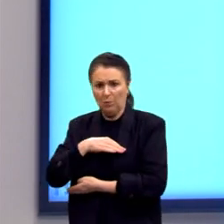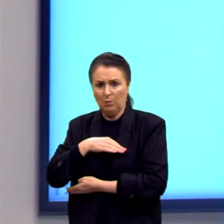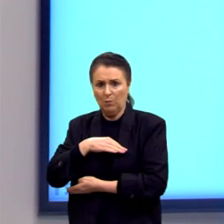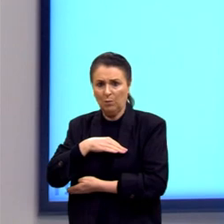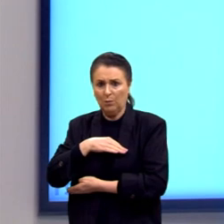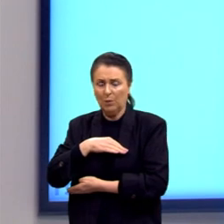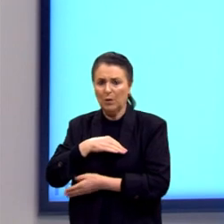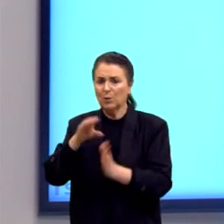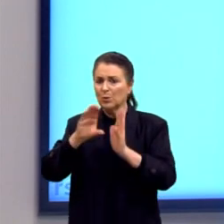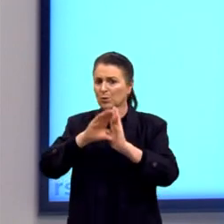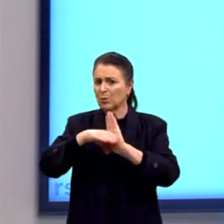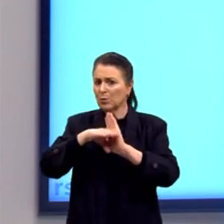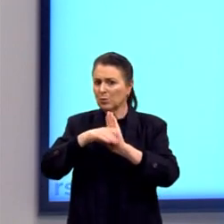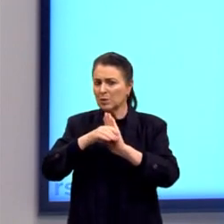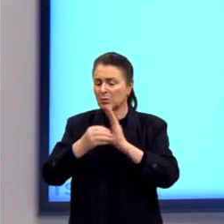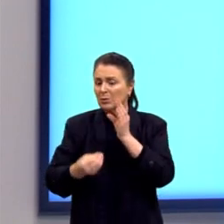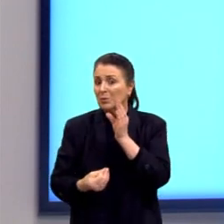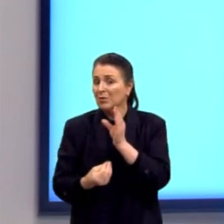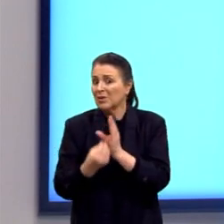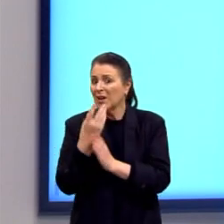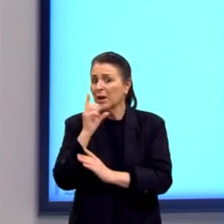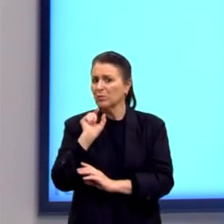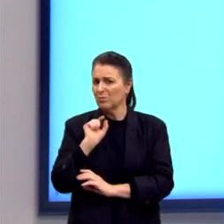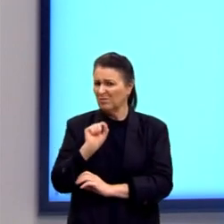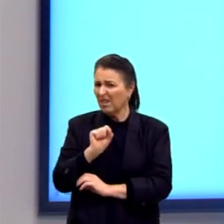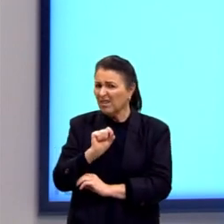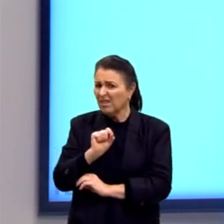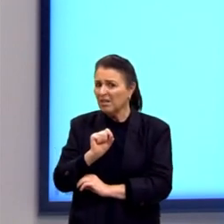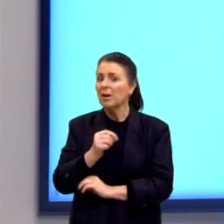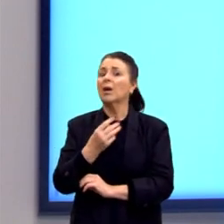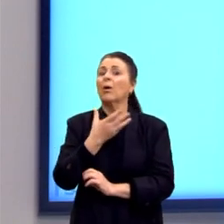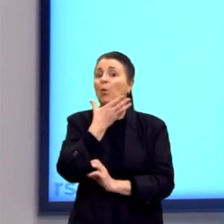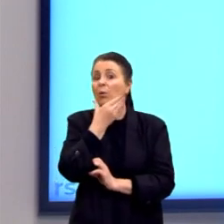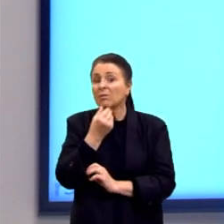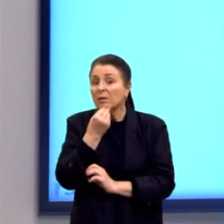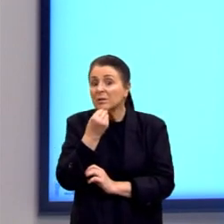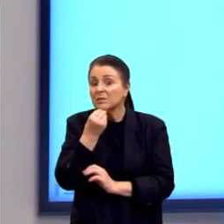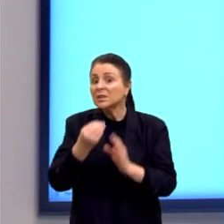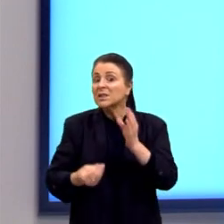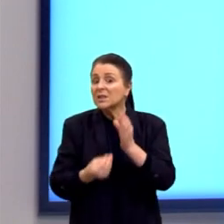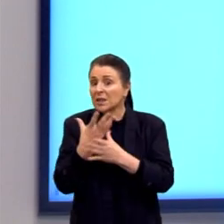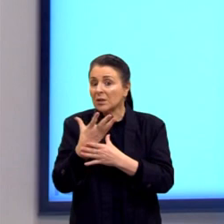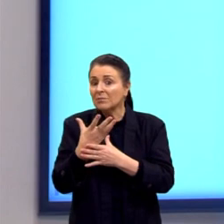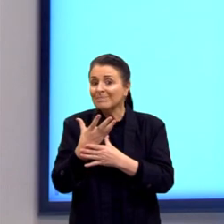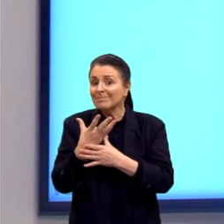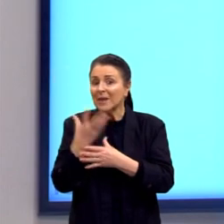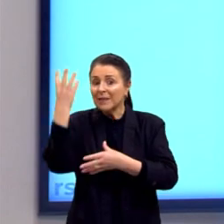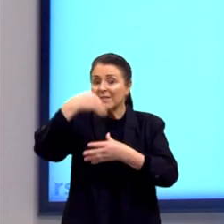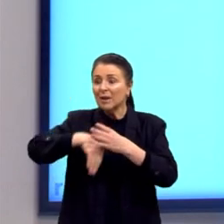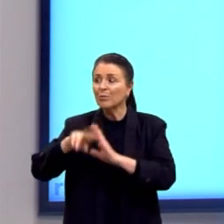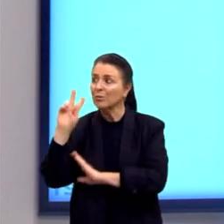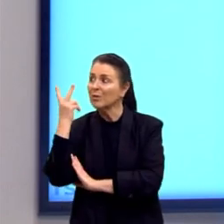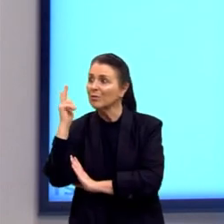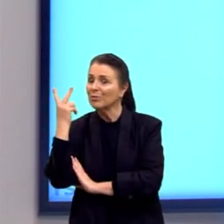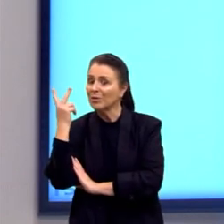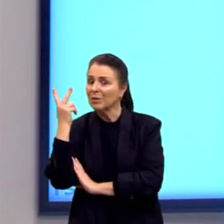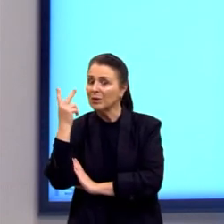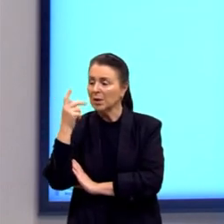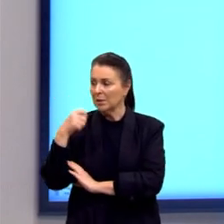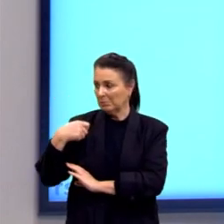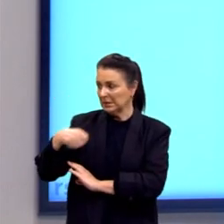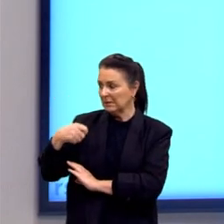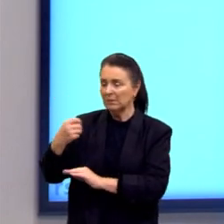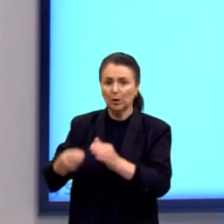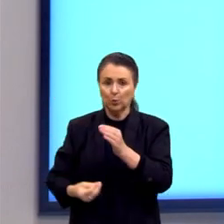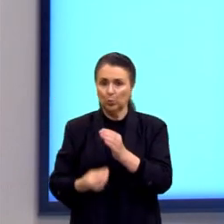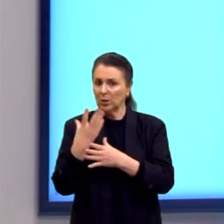Esses conceitos são criados pelos homens de acordo com as suas necessidades históricas. Então, essa figura